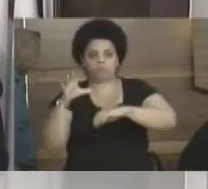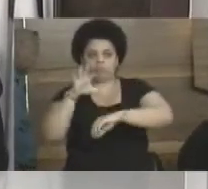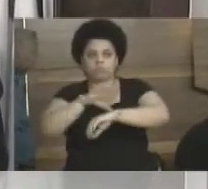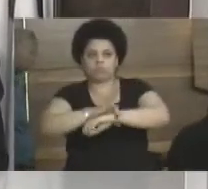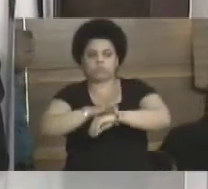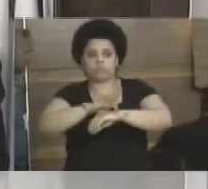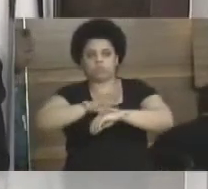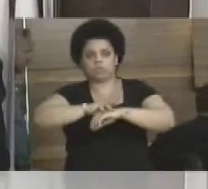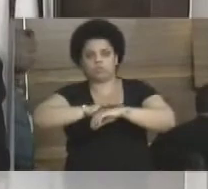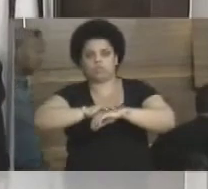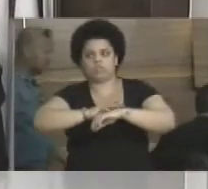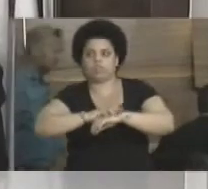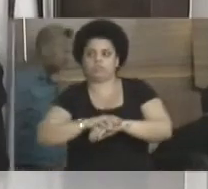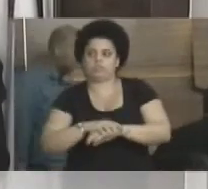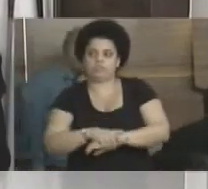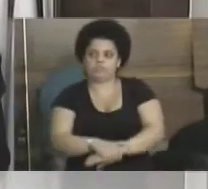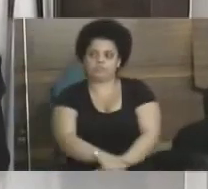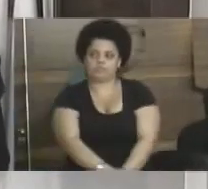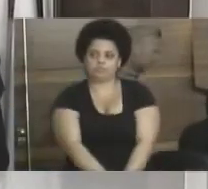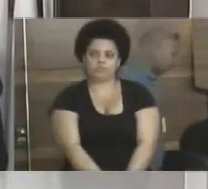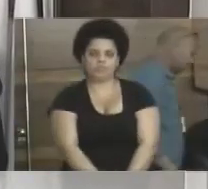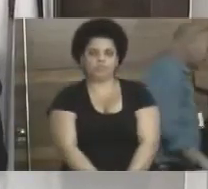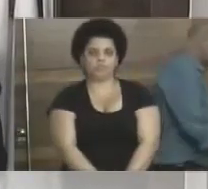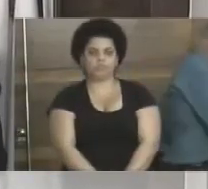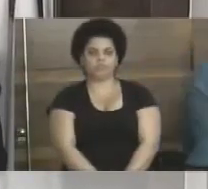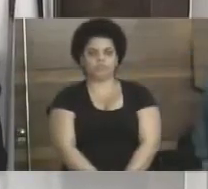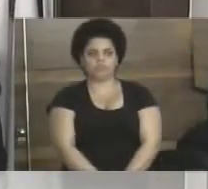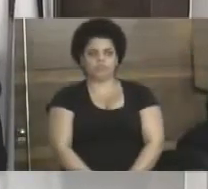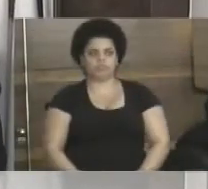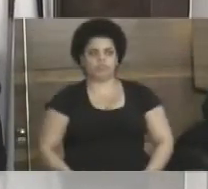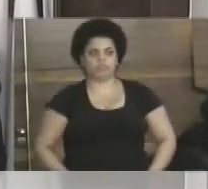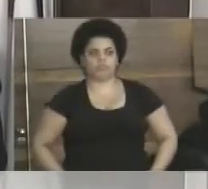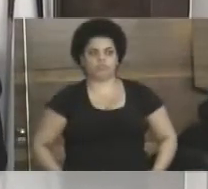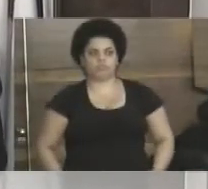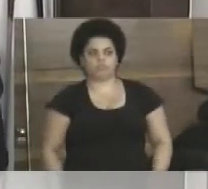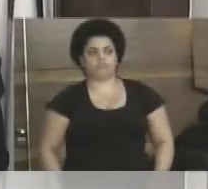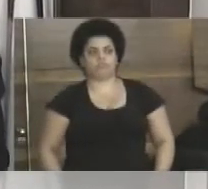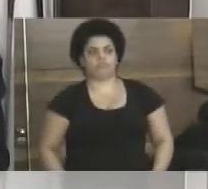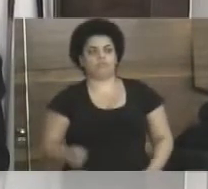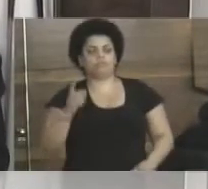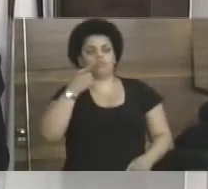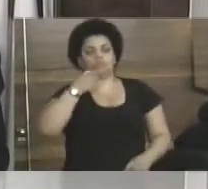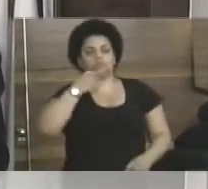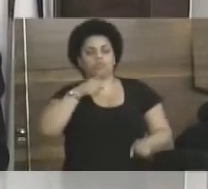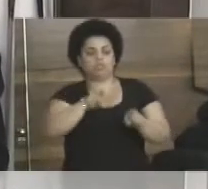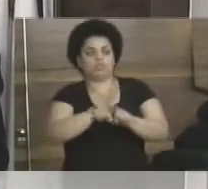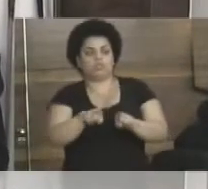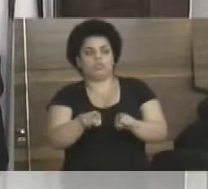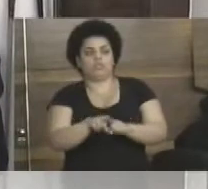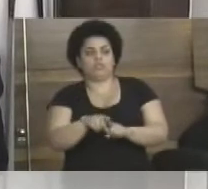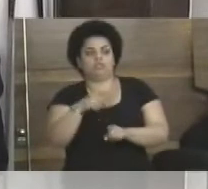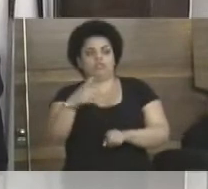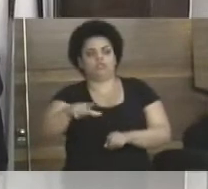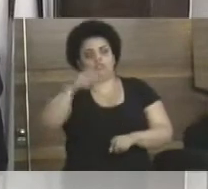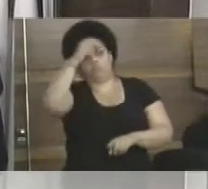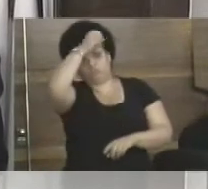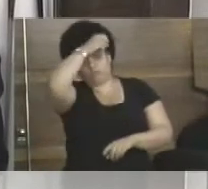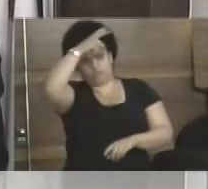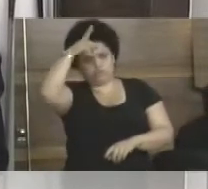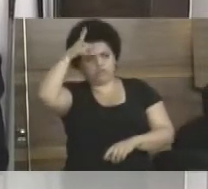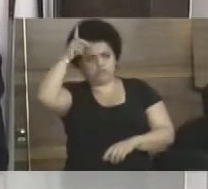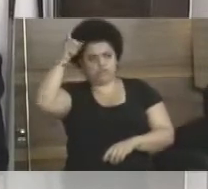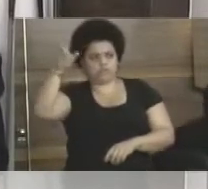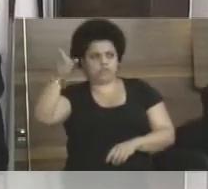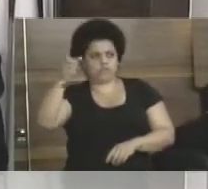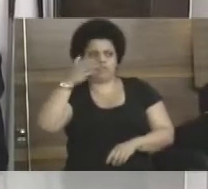infecções que vêm aí para intermédio desse mosquito abençoado aí. A outra indicação é indicar o prefeito municipal